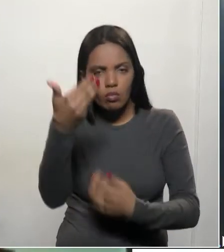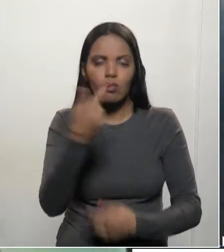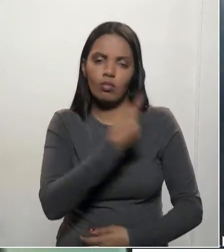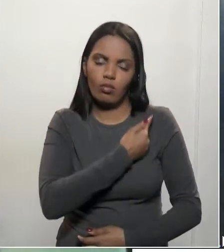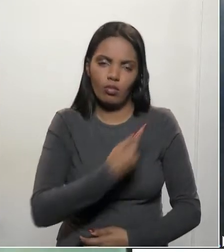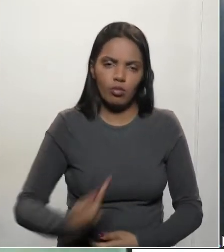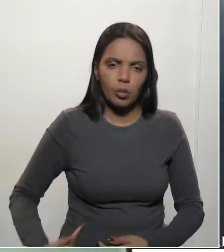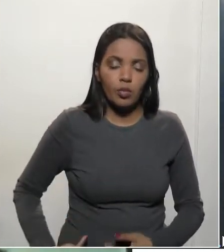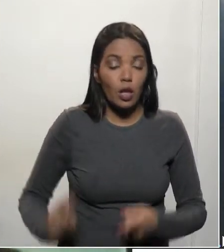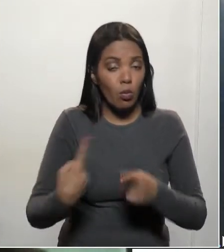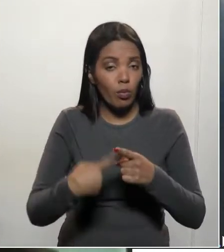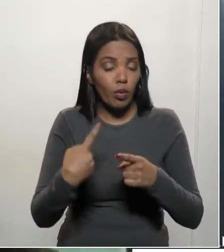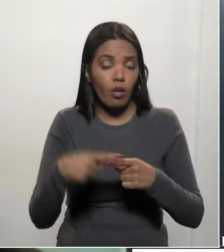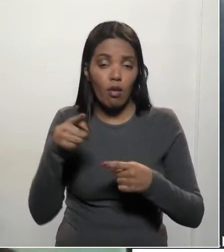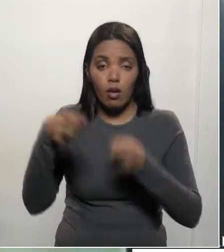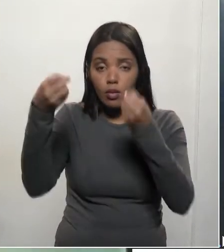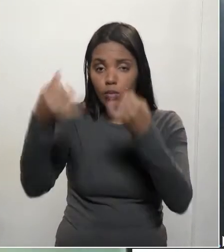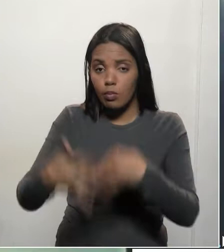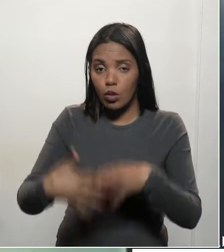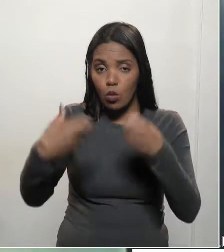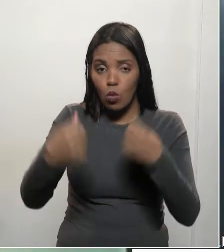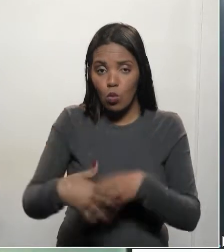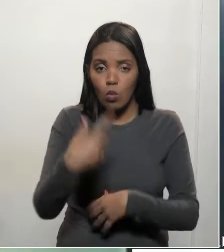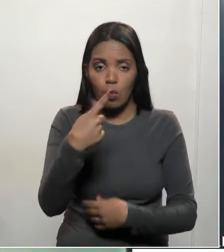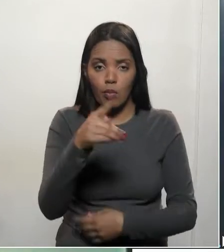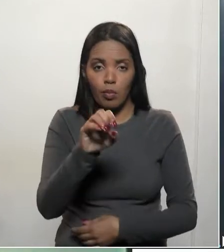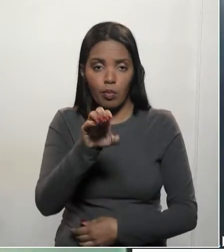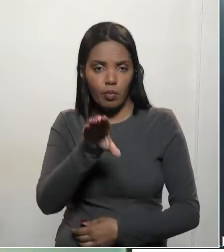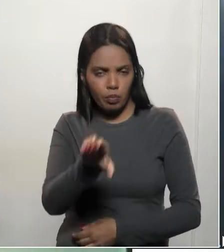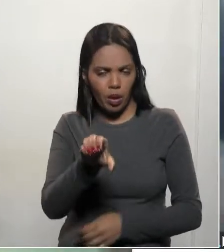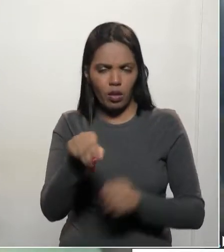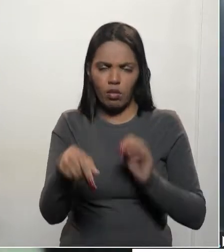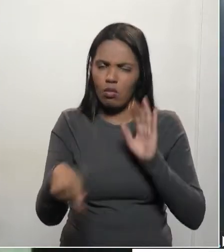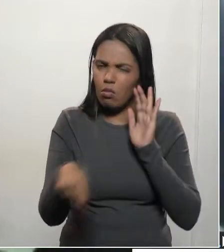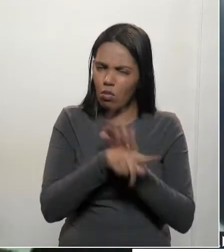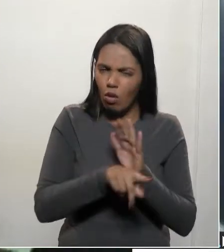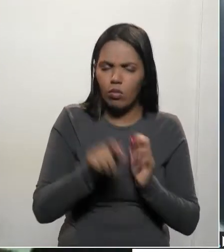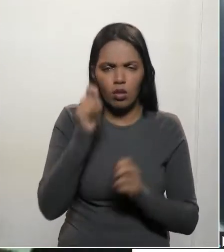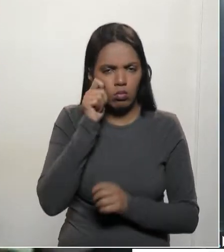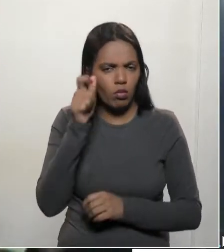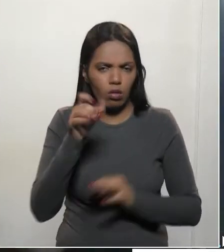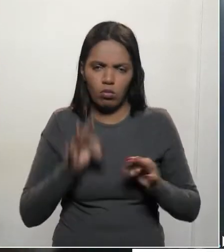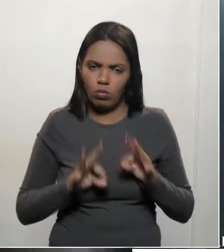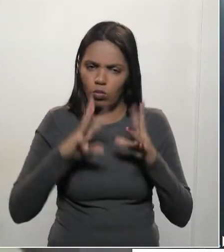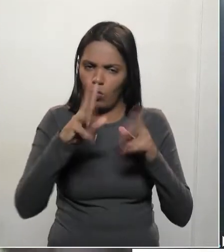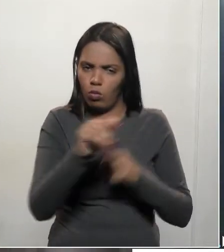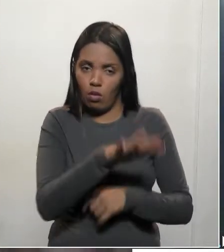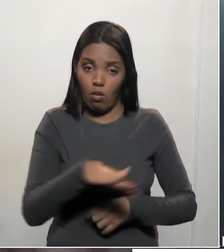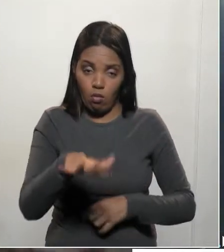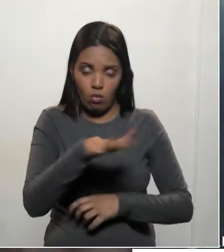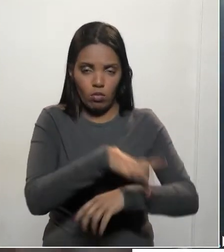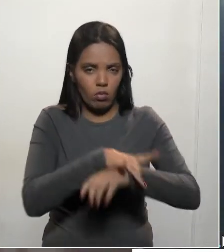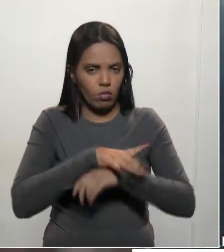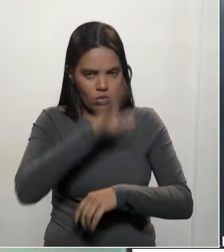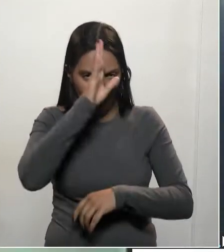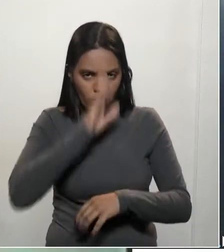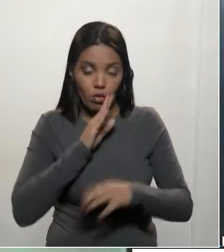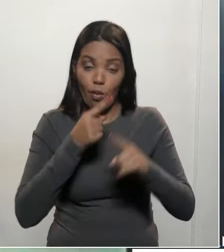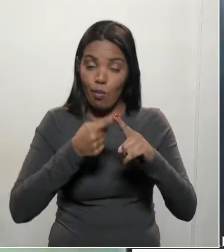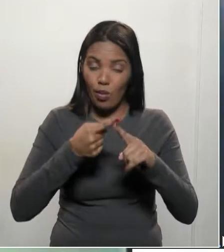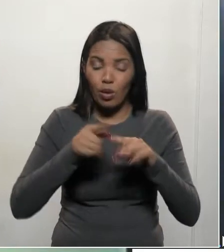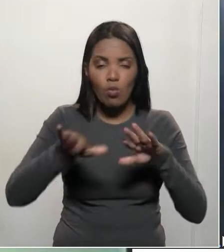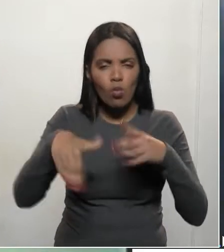pelo encaminhamento dessa PEC, que era de interesse da segurança pública, e que lá na PEC da